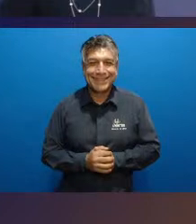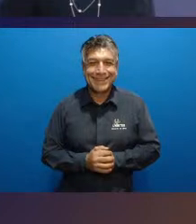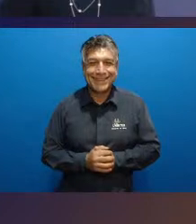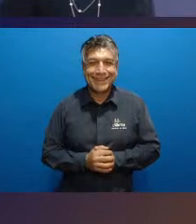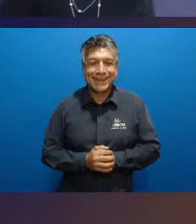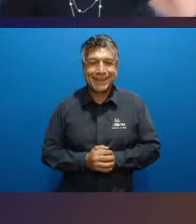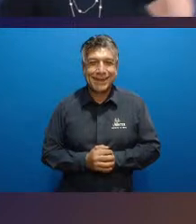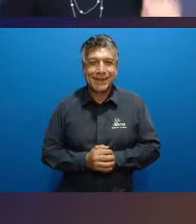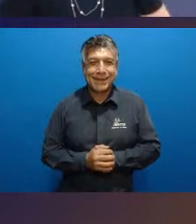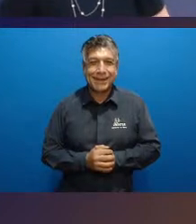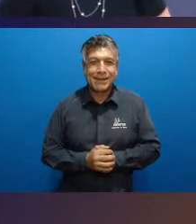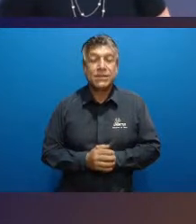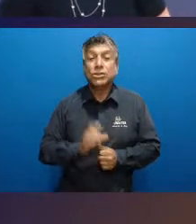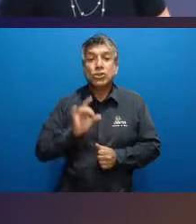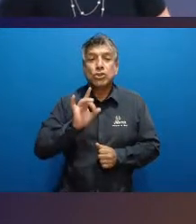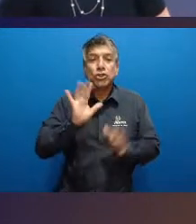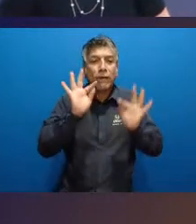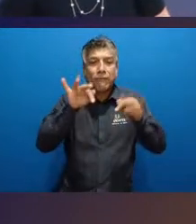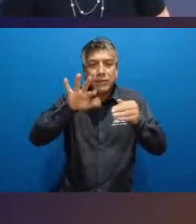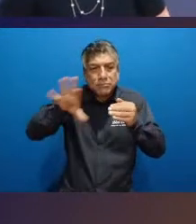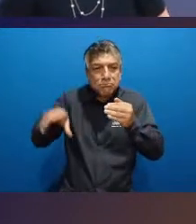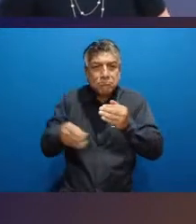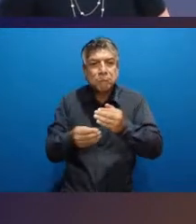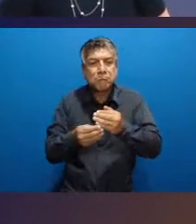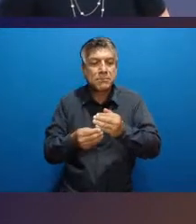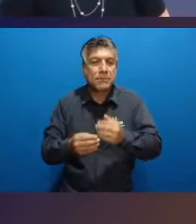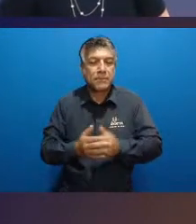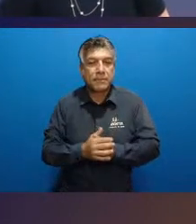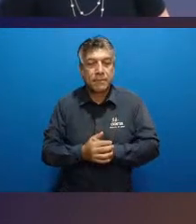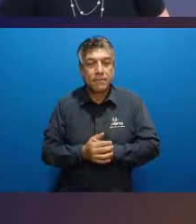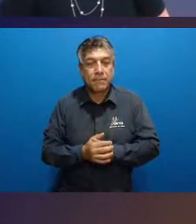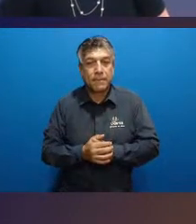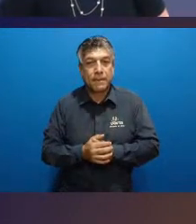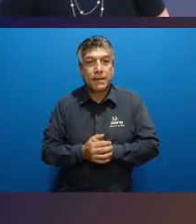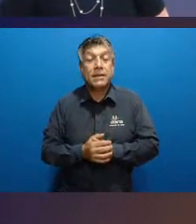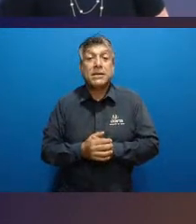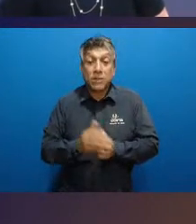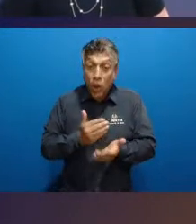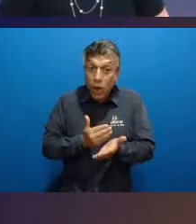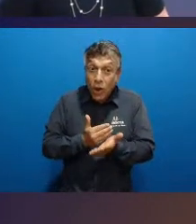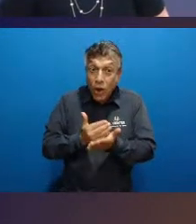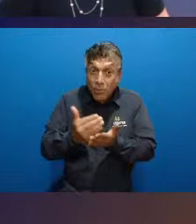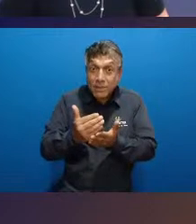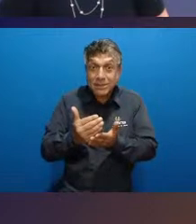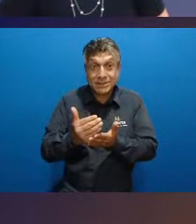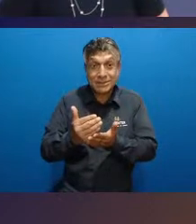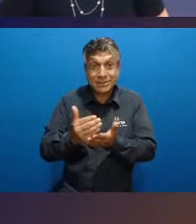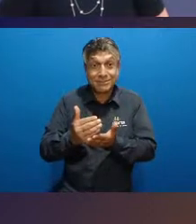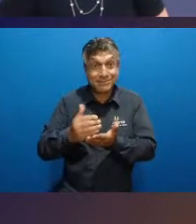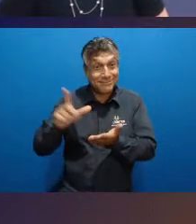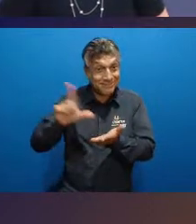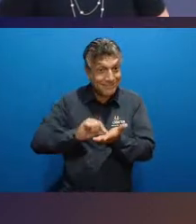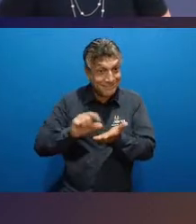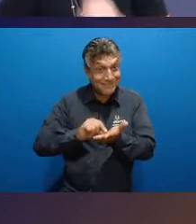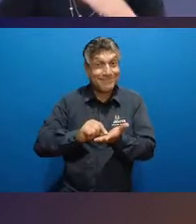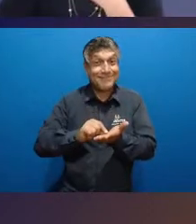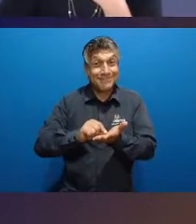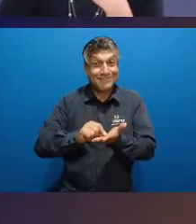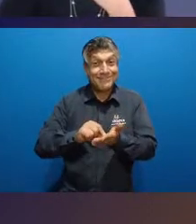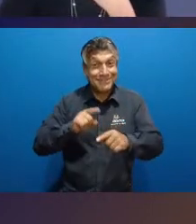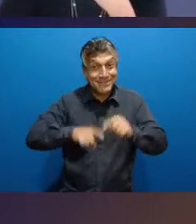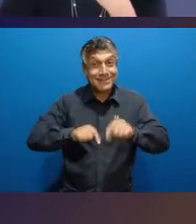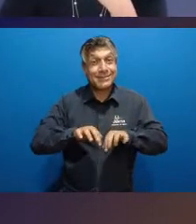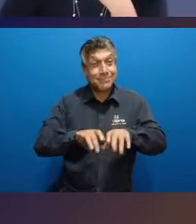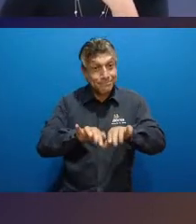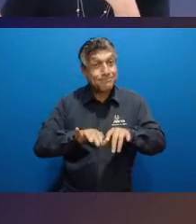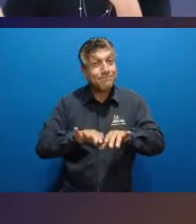É só pra finalizar mesmo, né, iniciar esse tipo de produção é uma